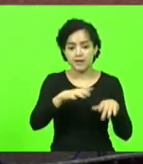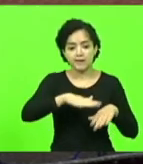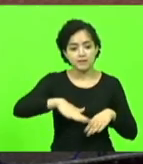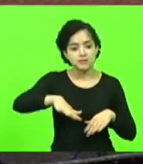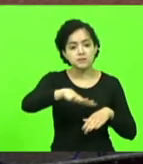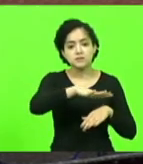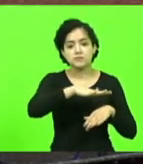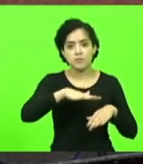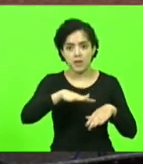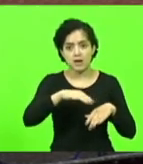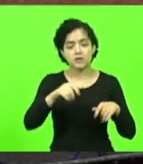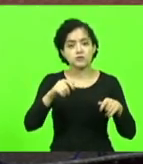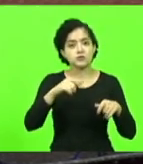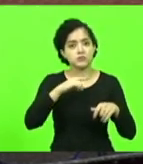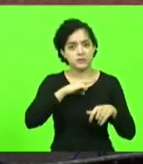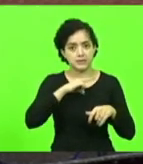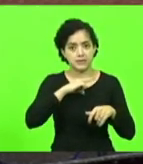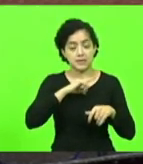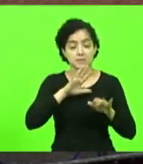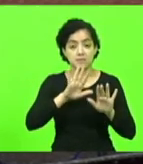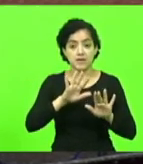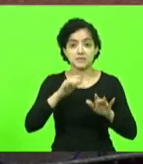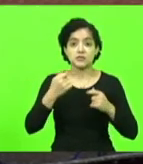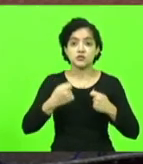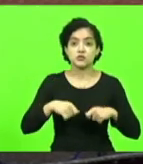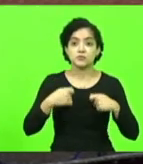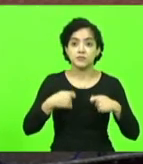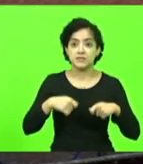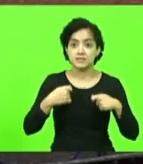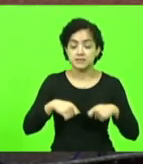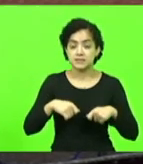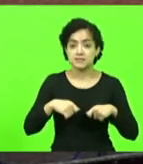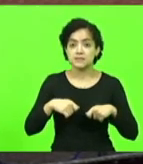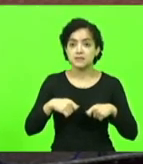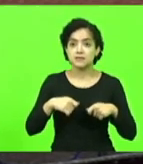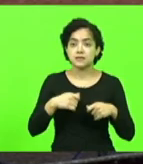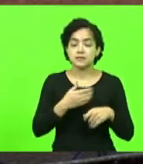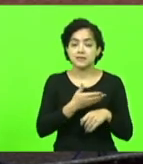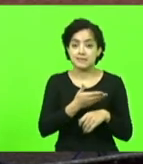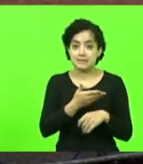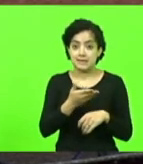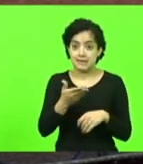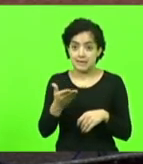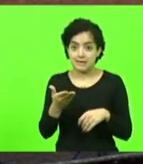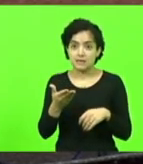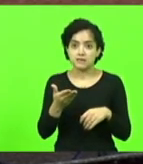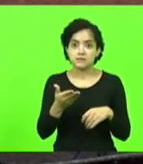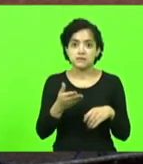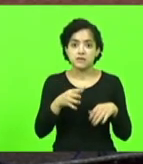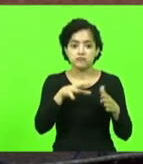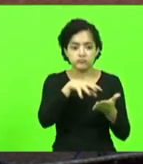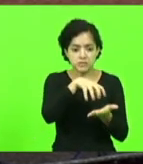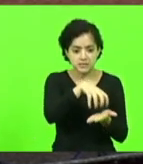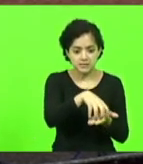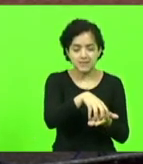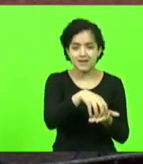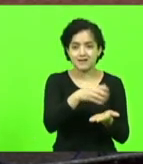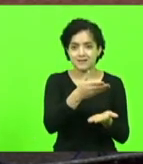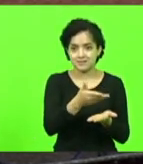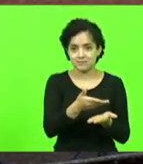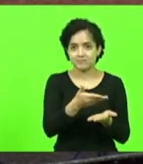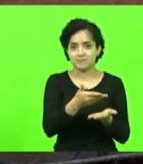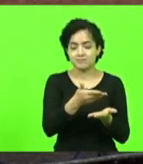produzir e o que nós precisamos, de fato, é que essas empresas se instalem na região para